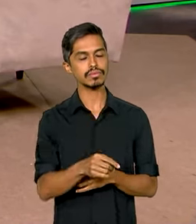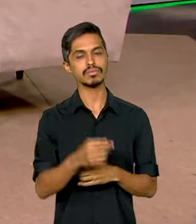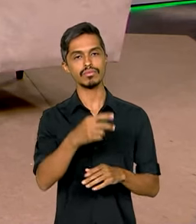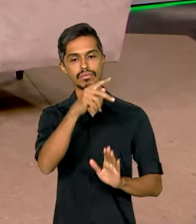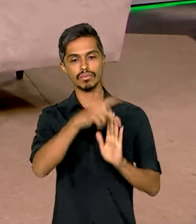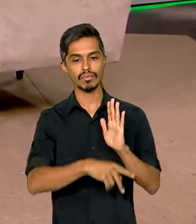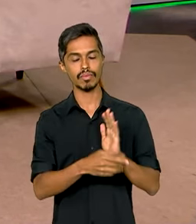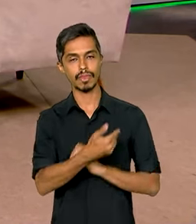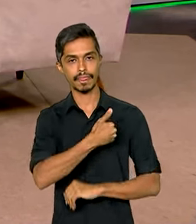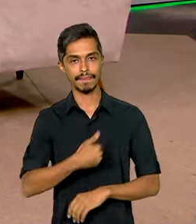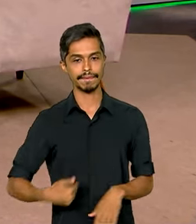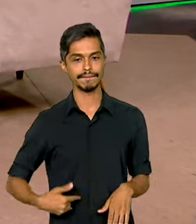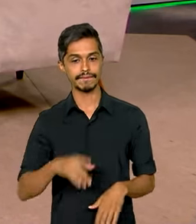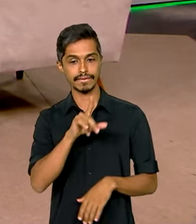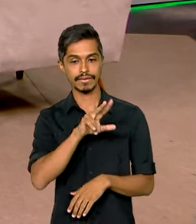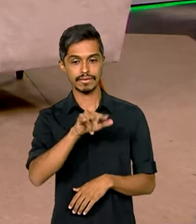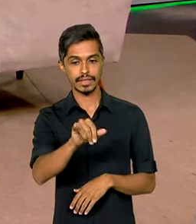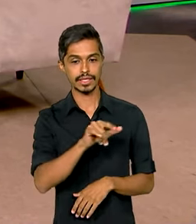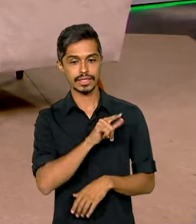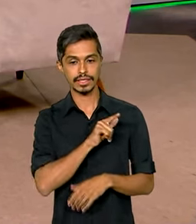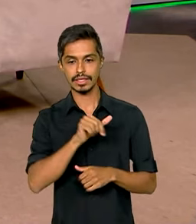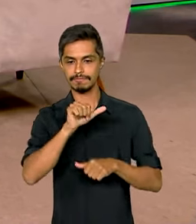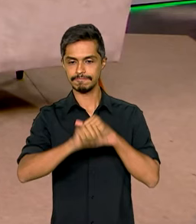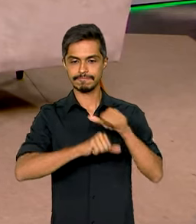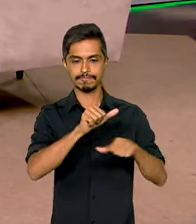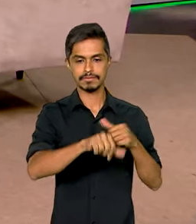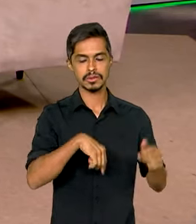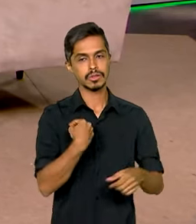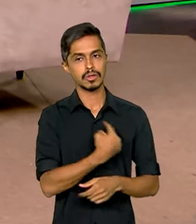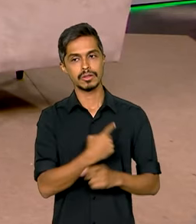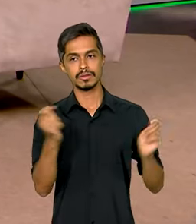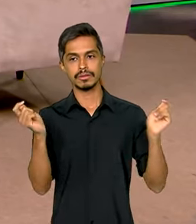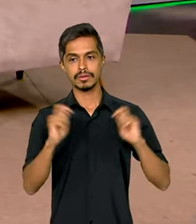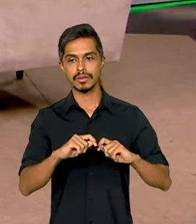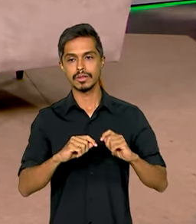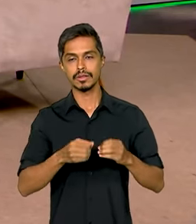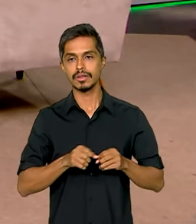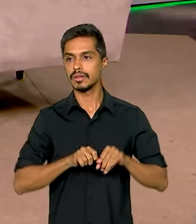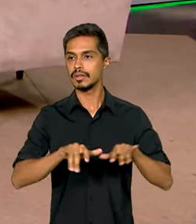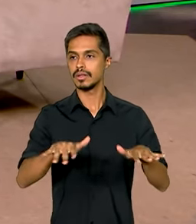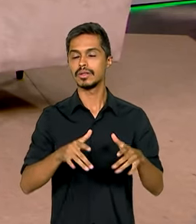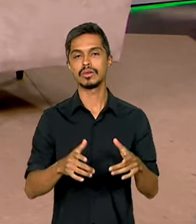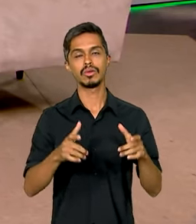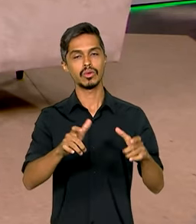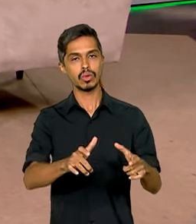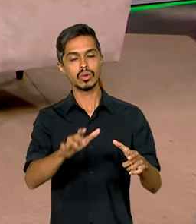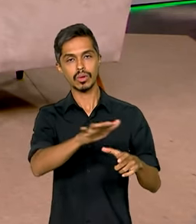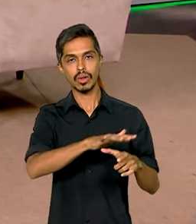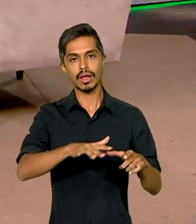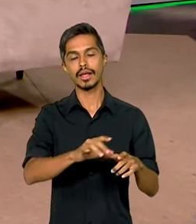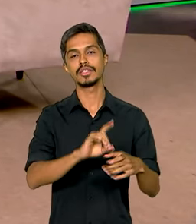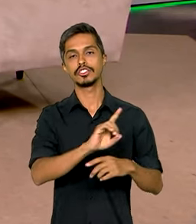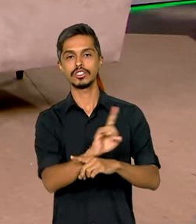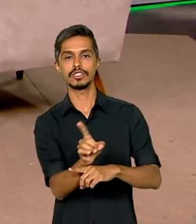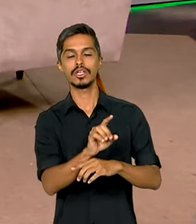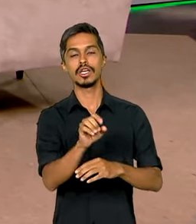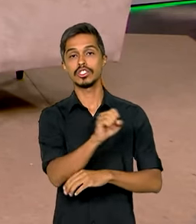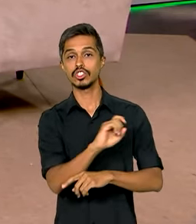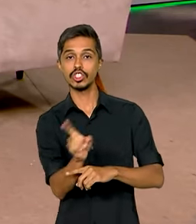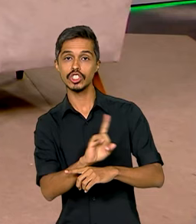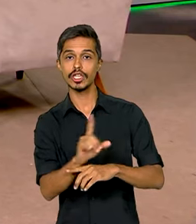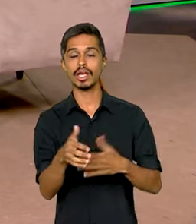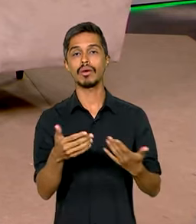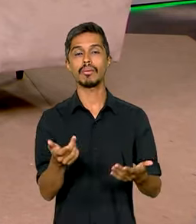de governo que vai ser um programa transformador, que a gente vai poder ali estar levando um ambiente digital para as escolas públicas,